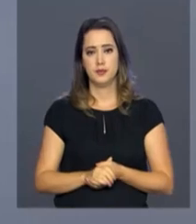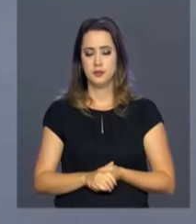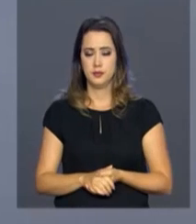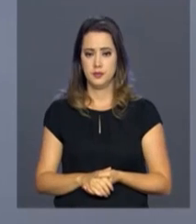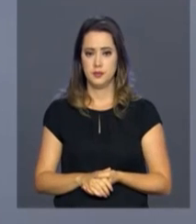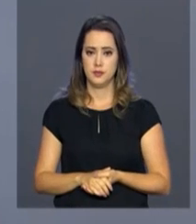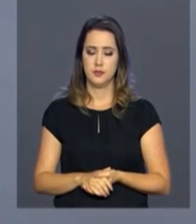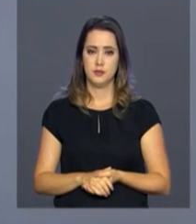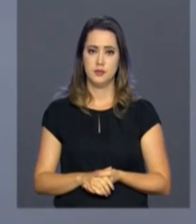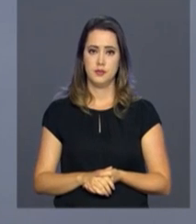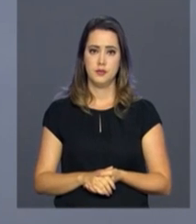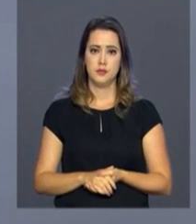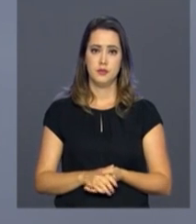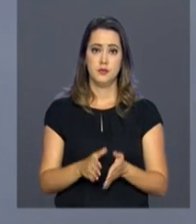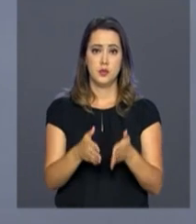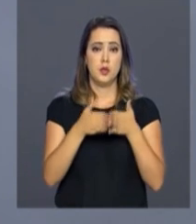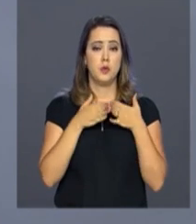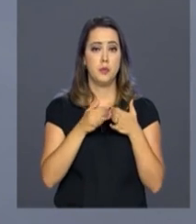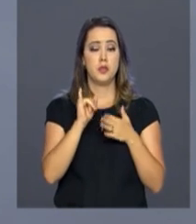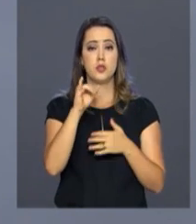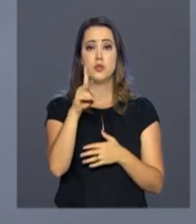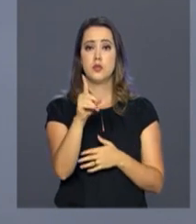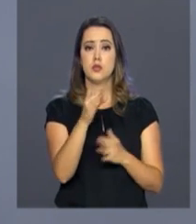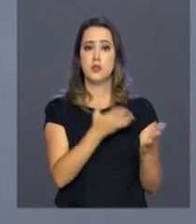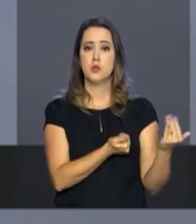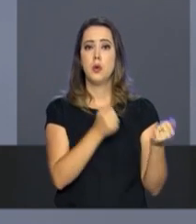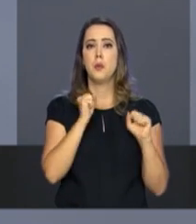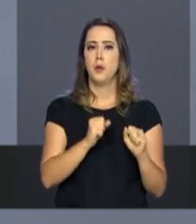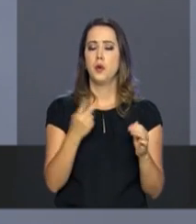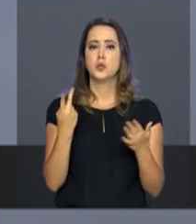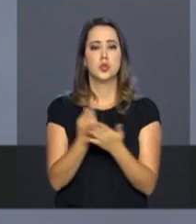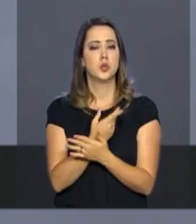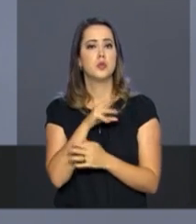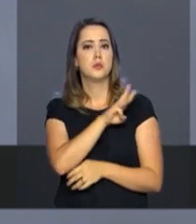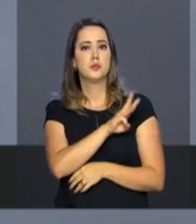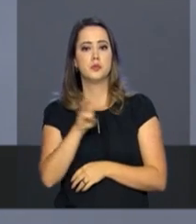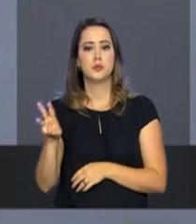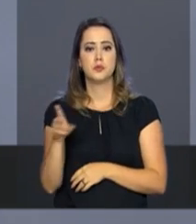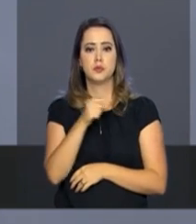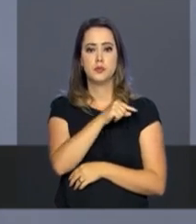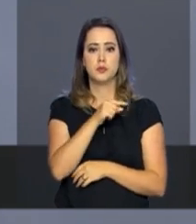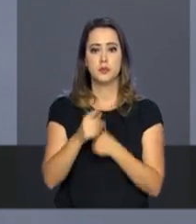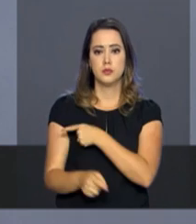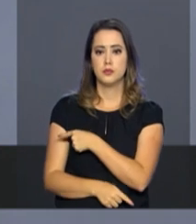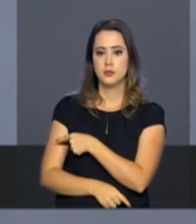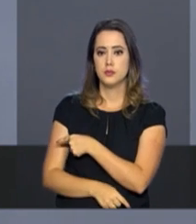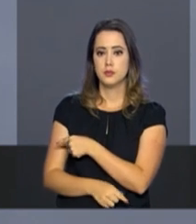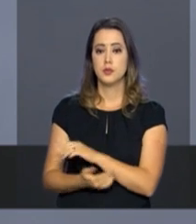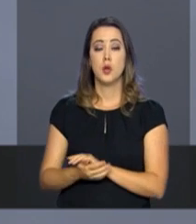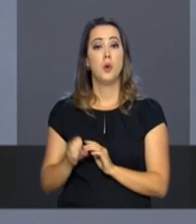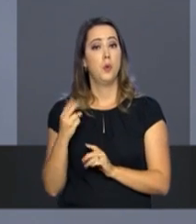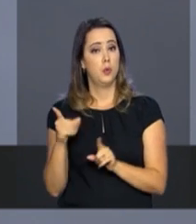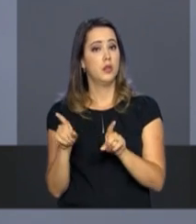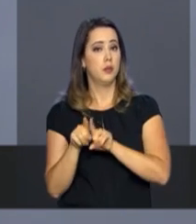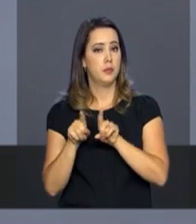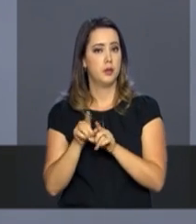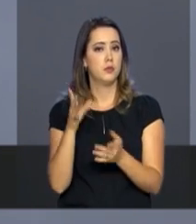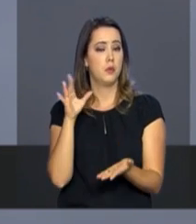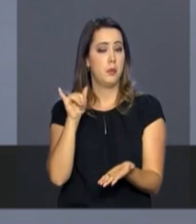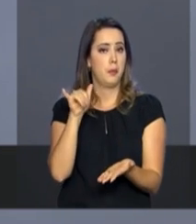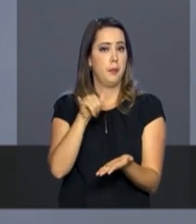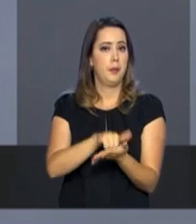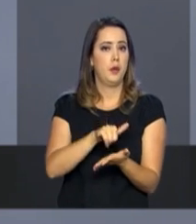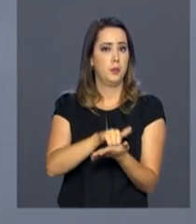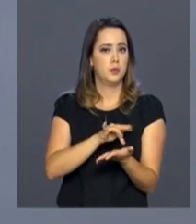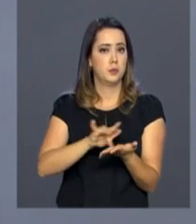Lopes. E o pedido da ID Jovem pode ser feito pela internet, nesse endereço que aparece aí na tela, ou ainda por meio do aplicativo